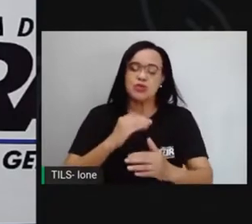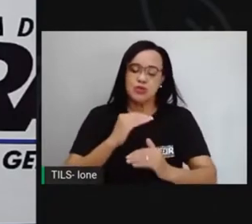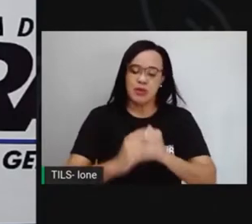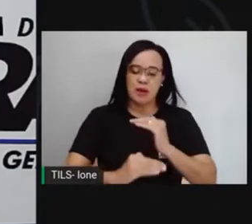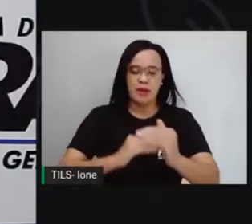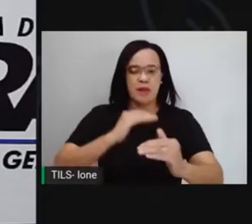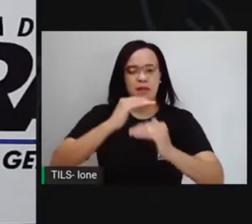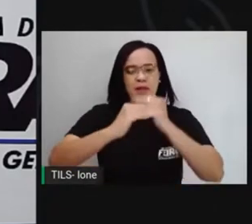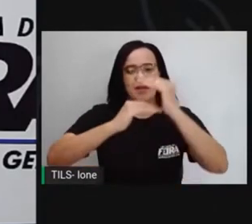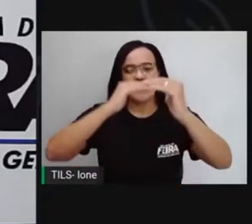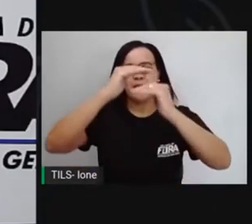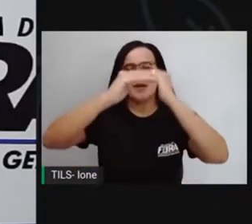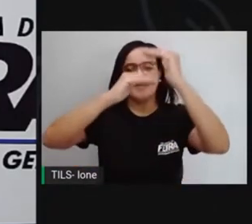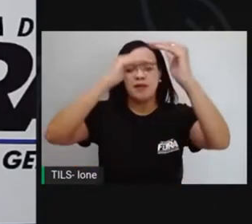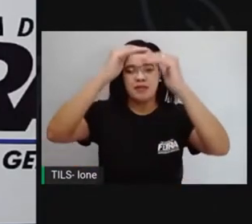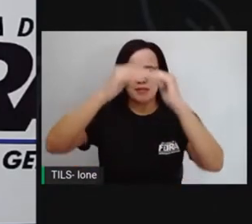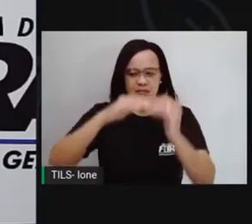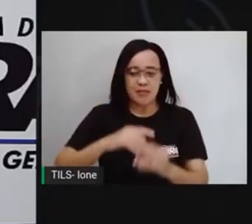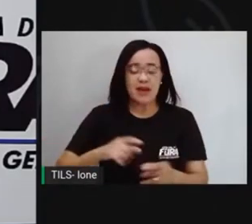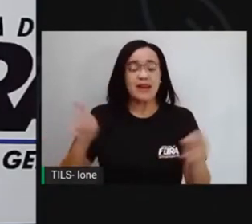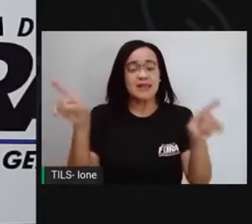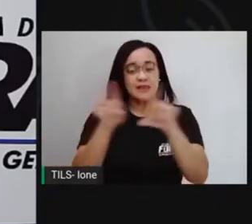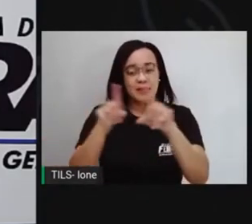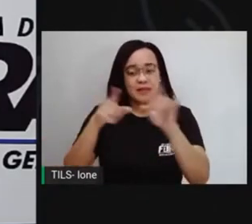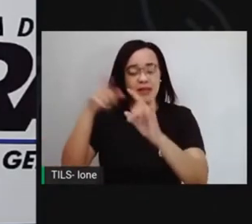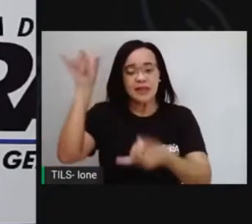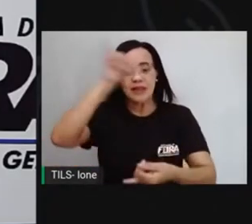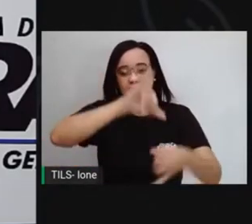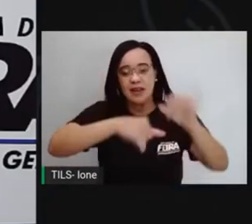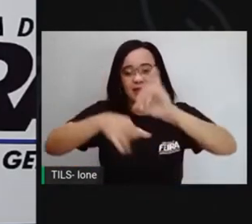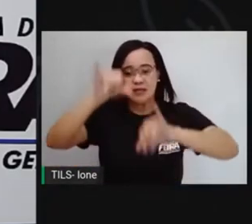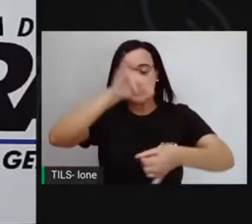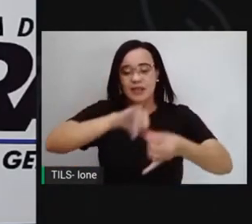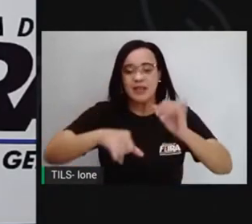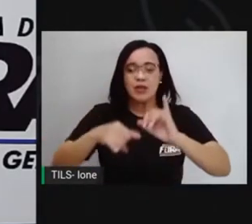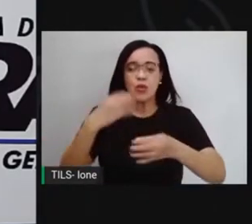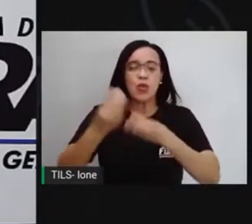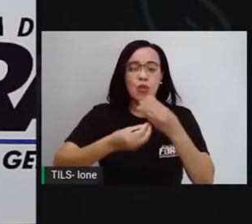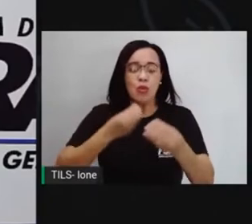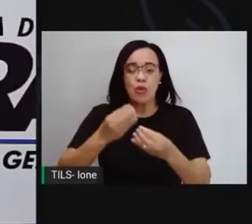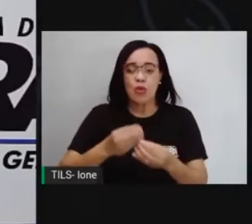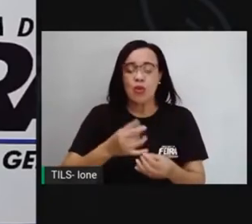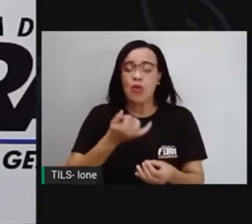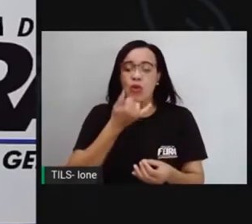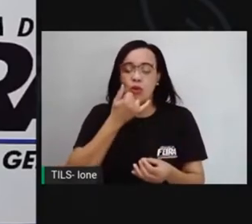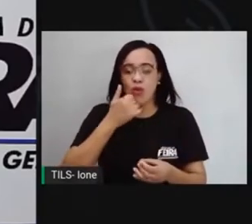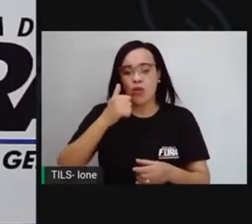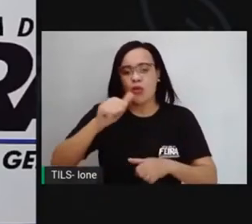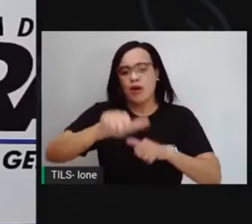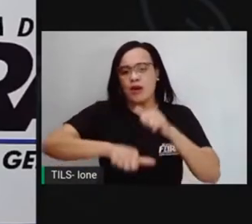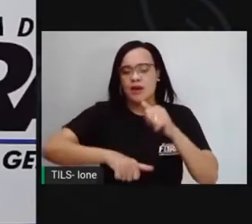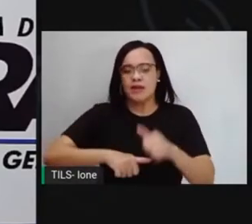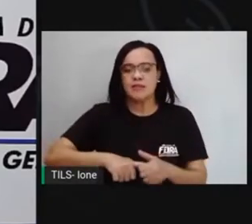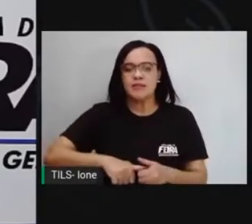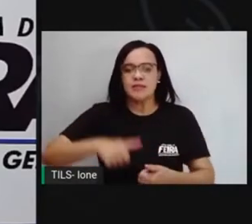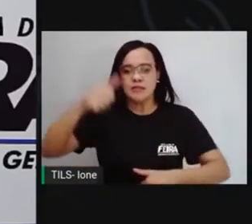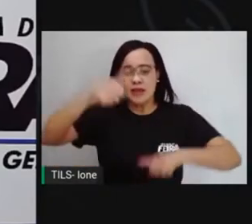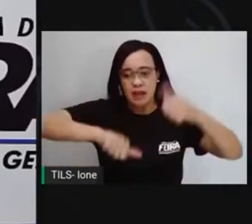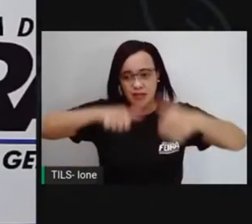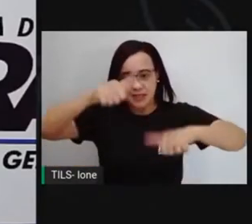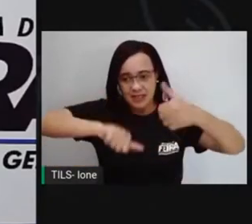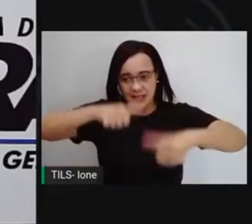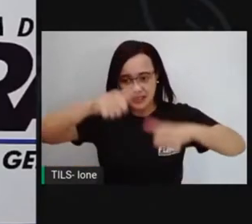aí pelo processo de avaliação e aí o seu ano seja concluído, não é com sucesso, para você conseguir aí se